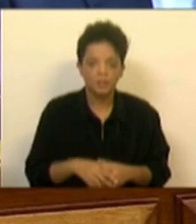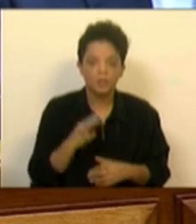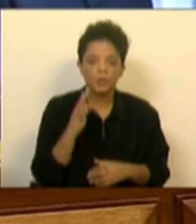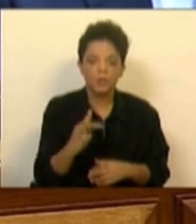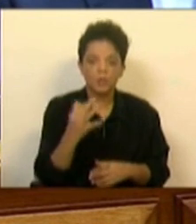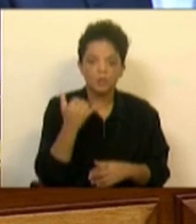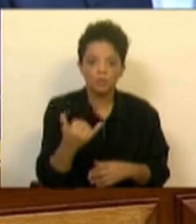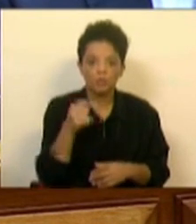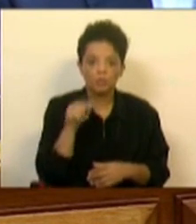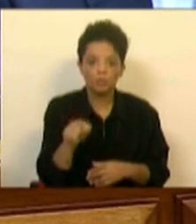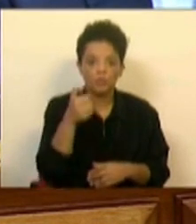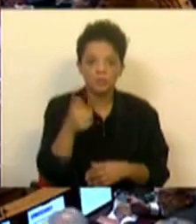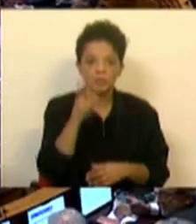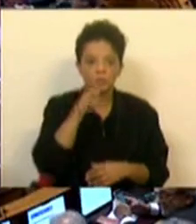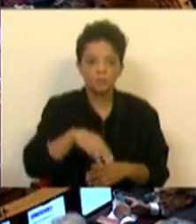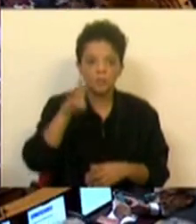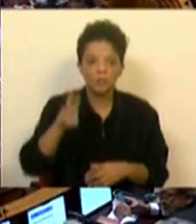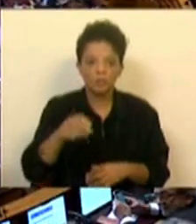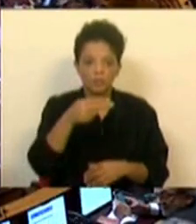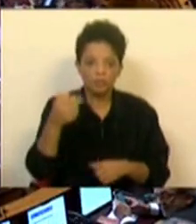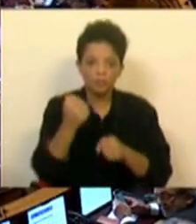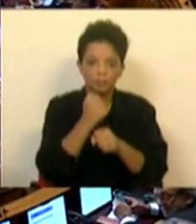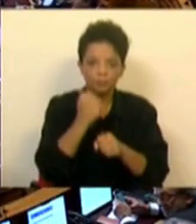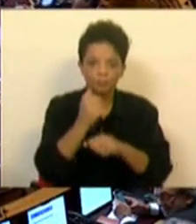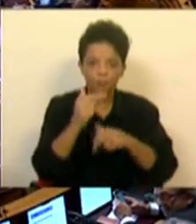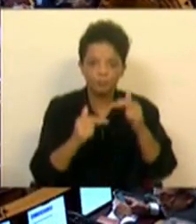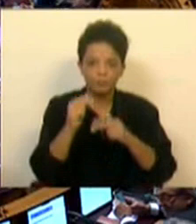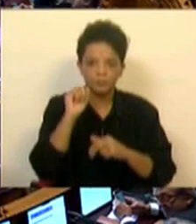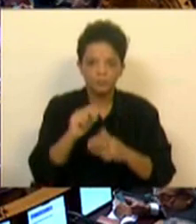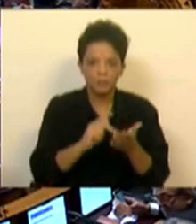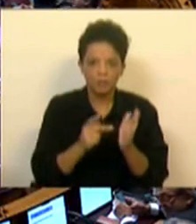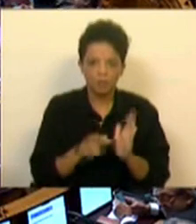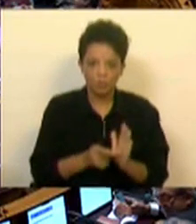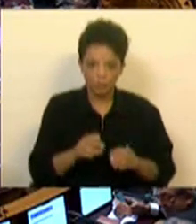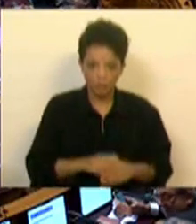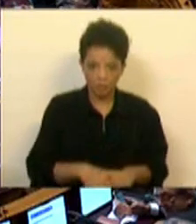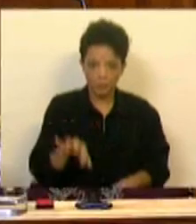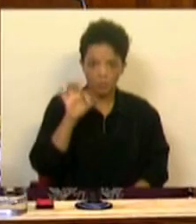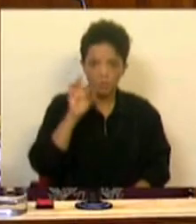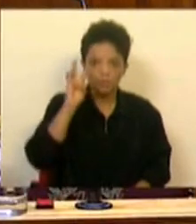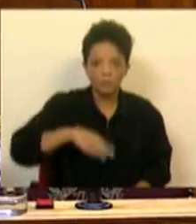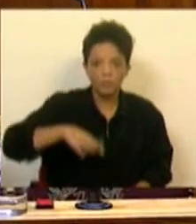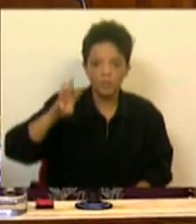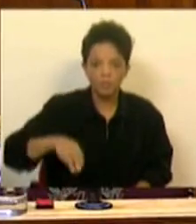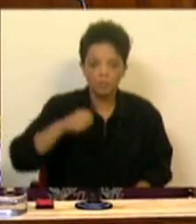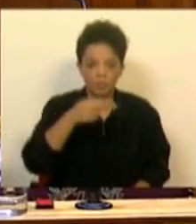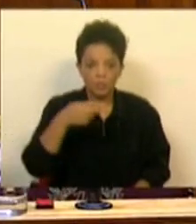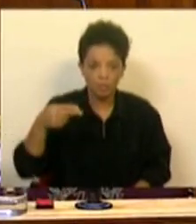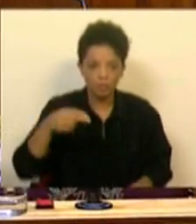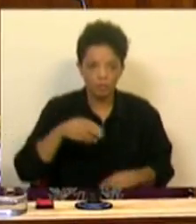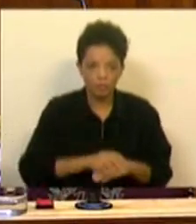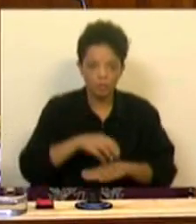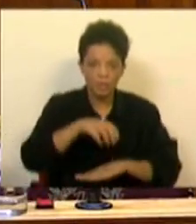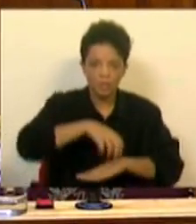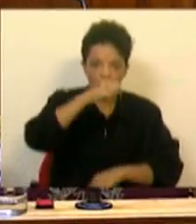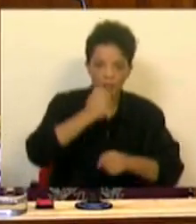,5 milhões de euros de renovação tecnológica, 8 milhões de euros em